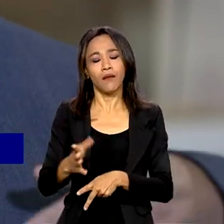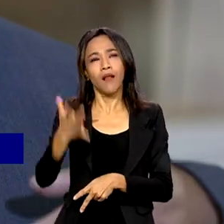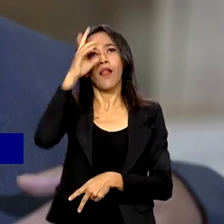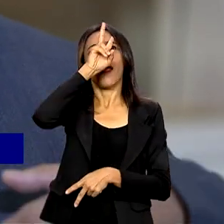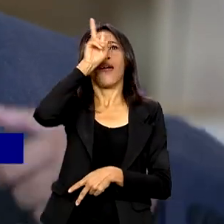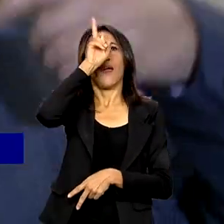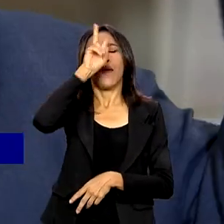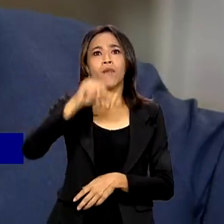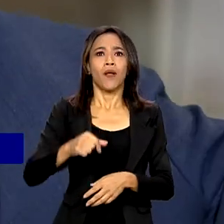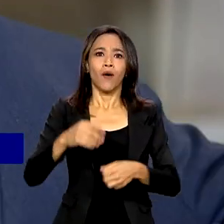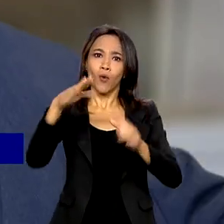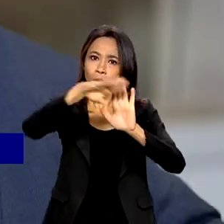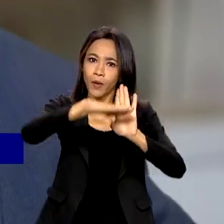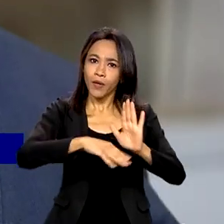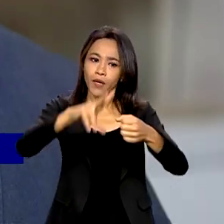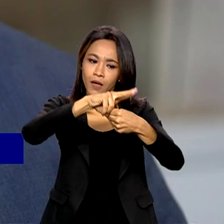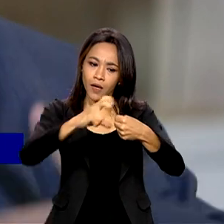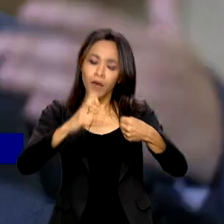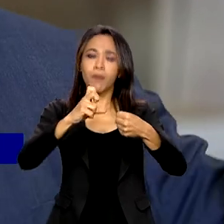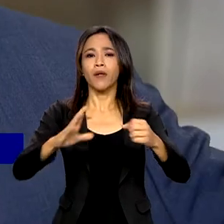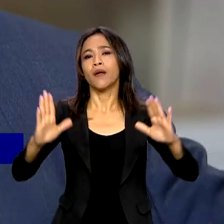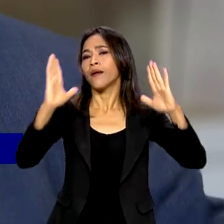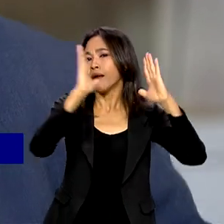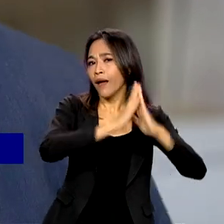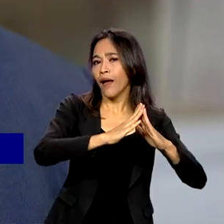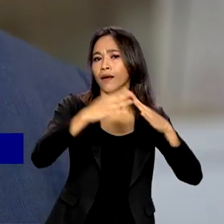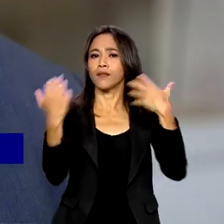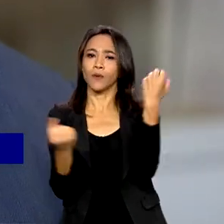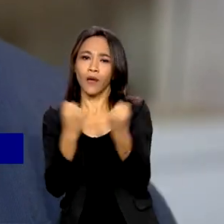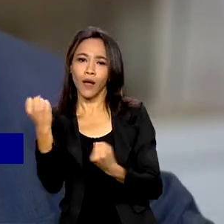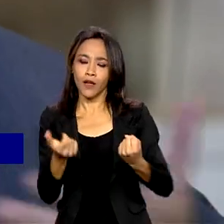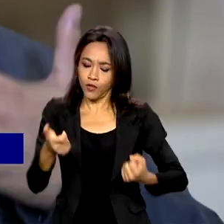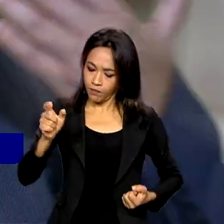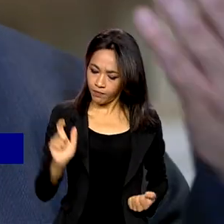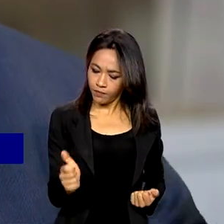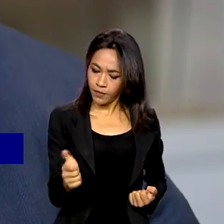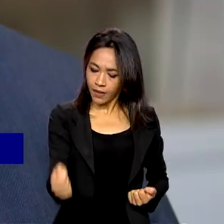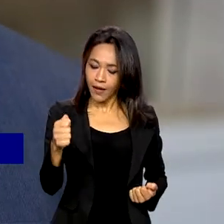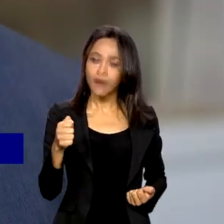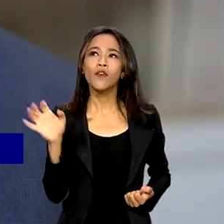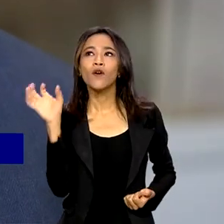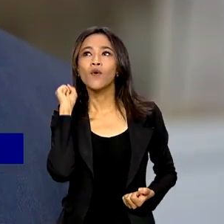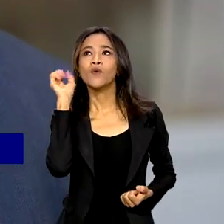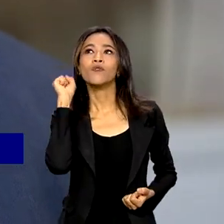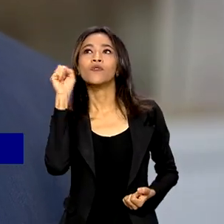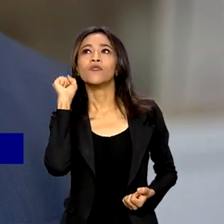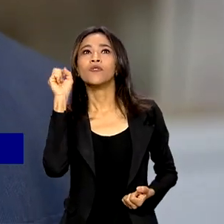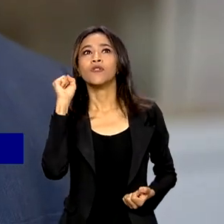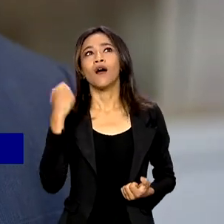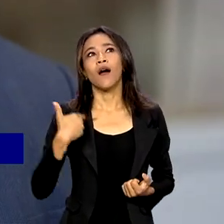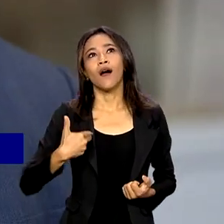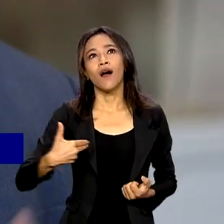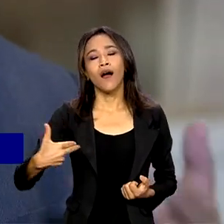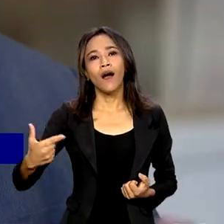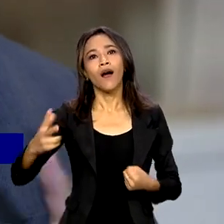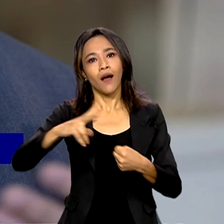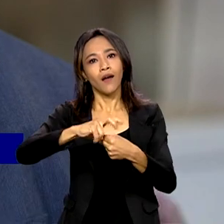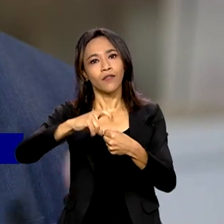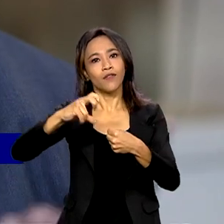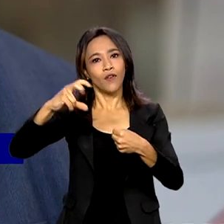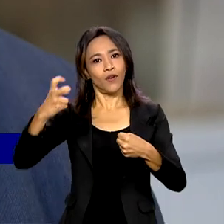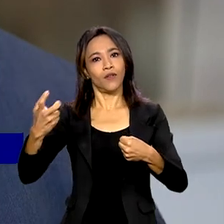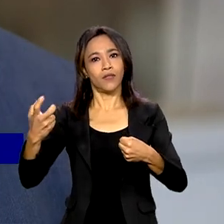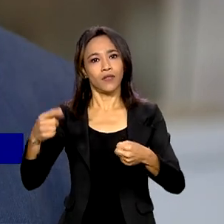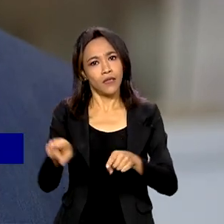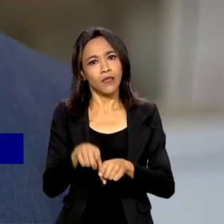no rádio do carro, no rádio de casa, que as pessoas ouviam muito antigamente. E, claro, as lembranças mais recentes, exercendo várias